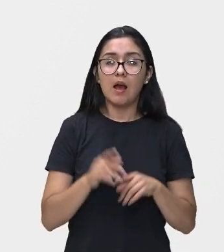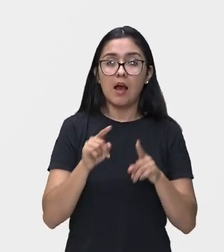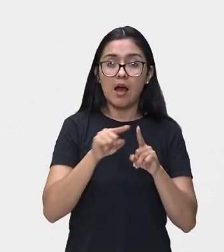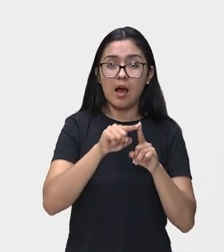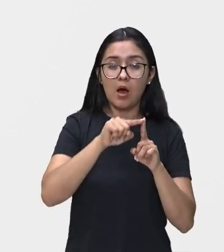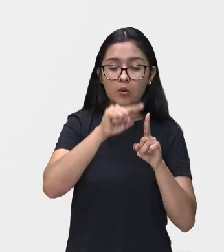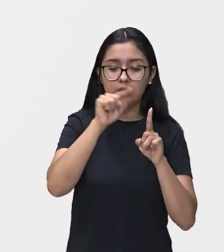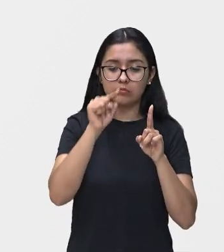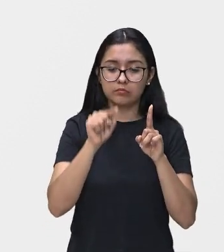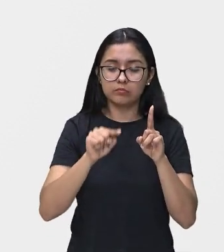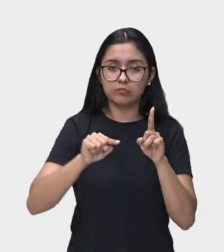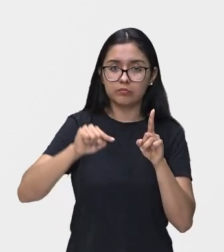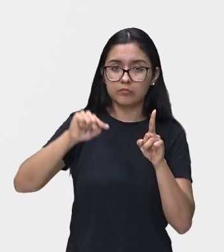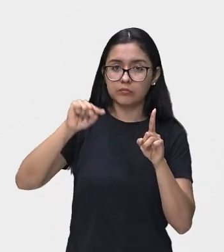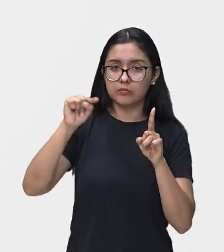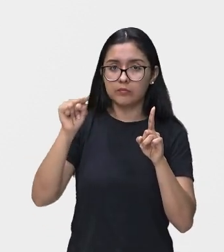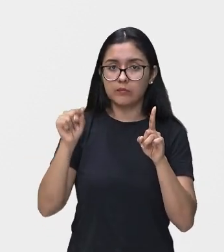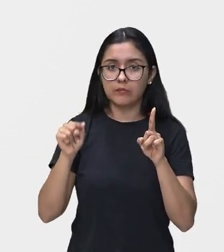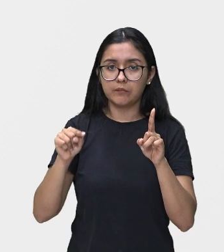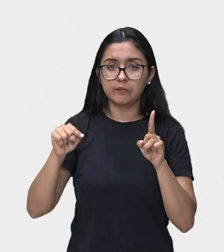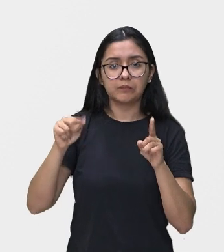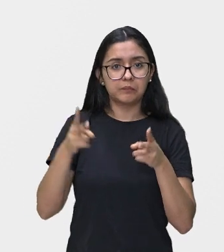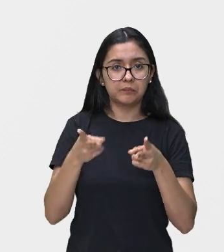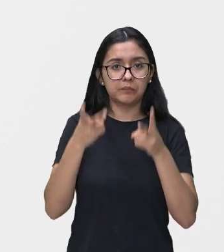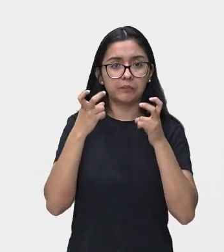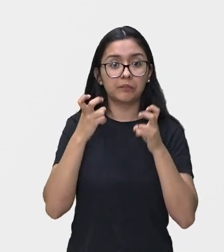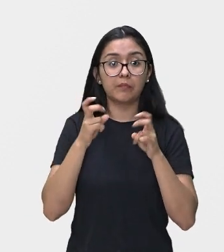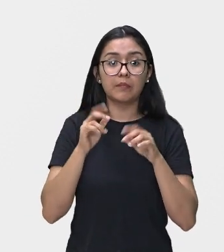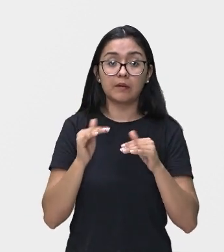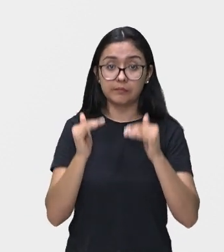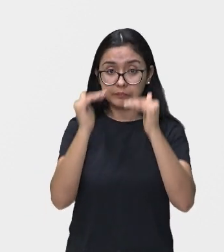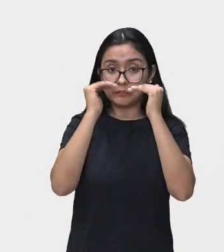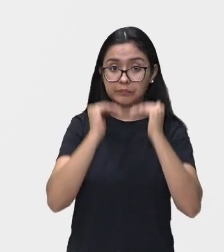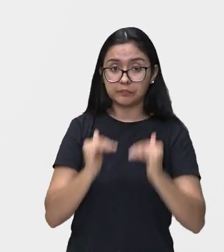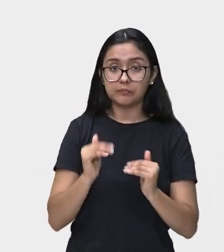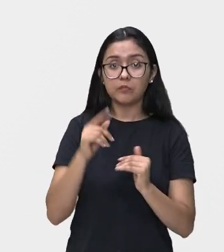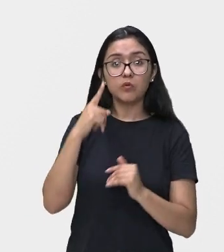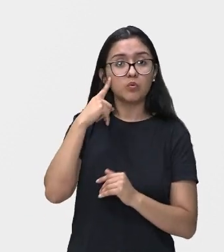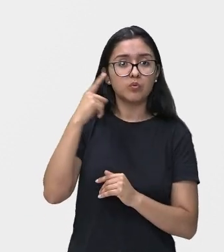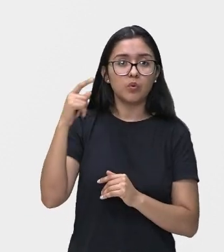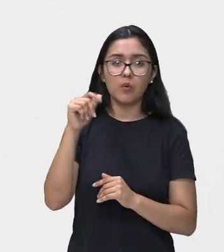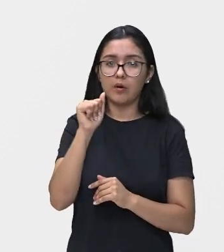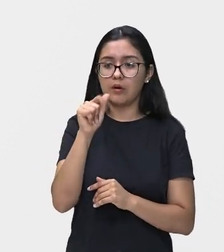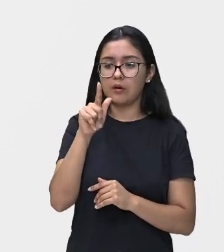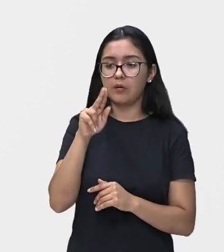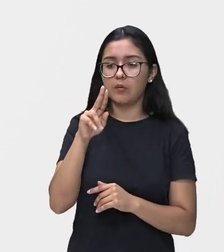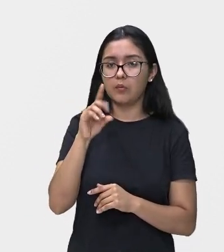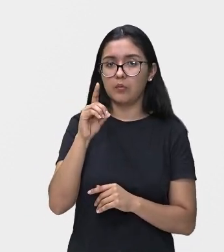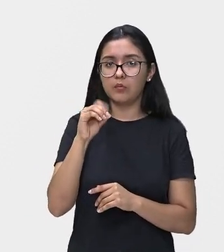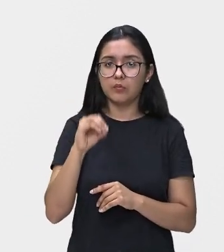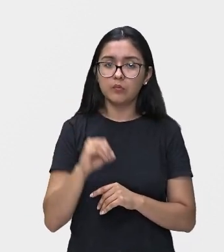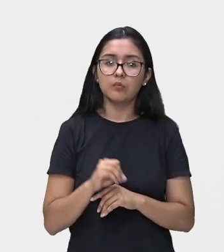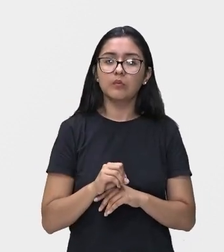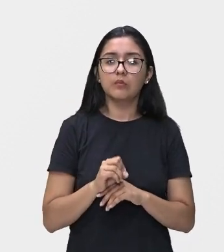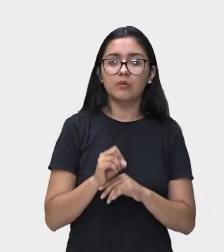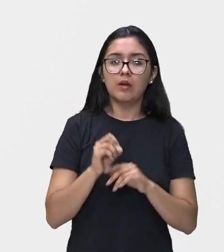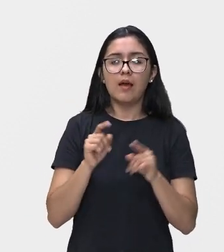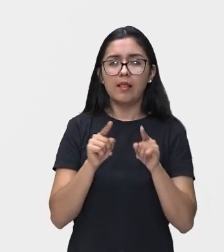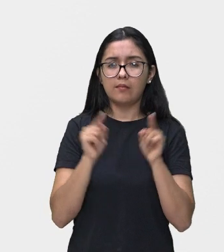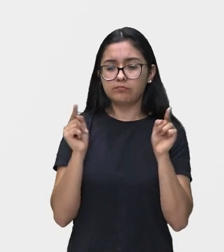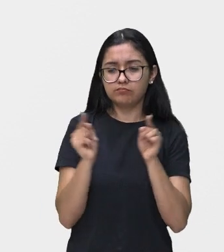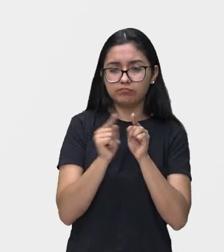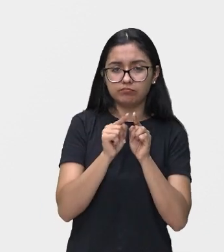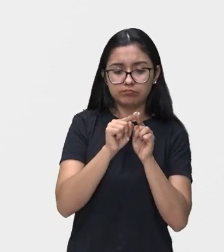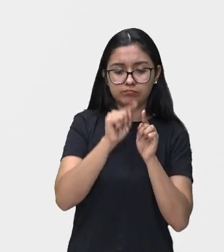larga. Já identificaram? Já no som agudo, as ondas, elas são bem pertinho uma da